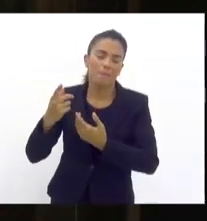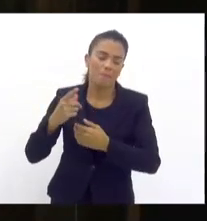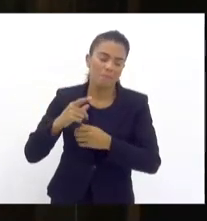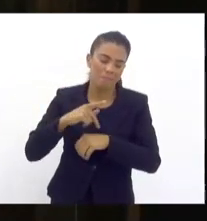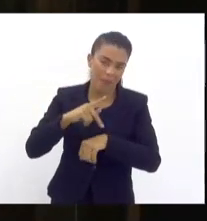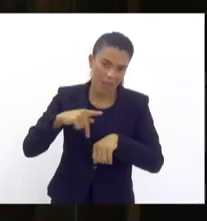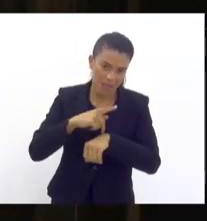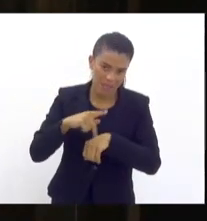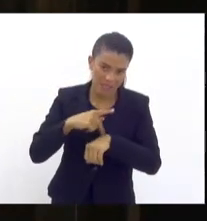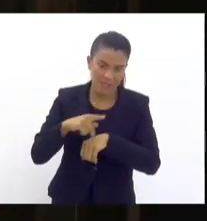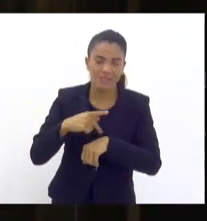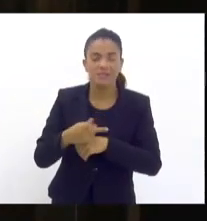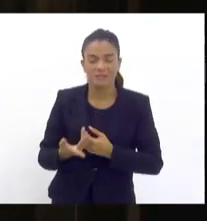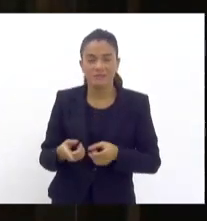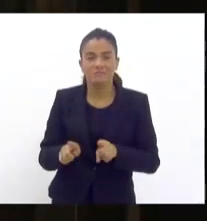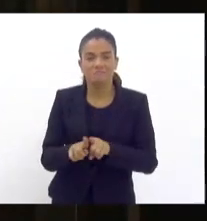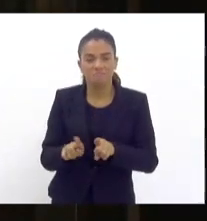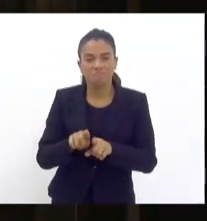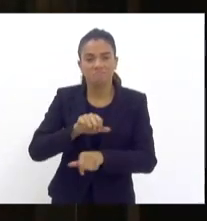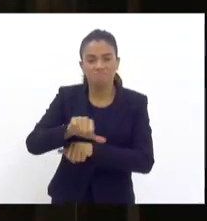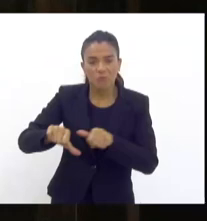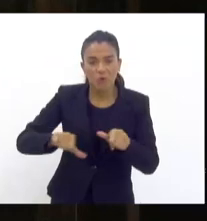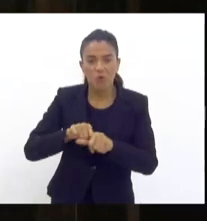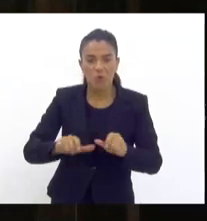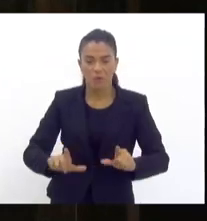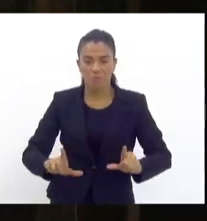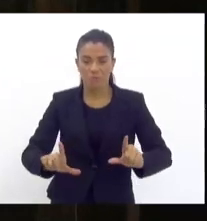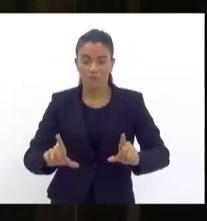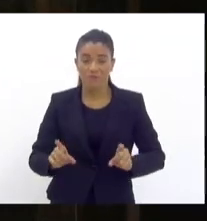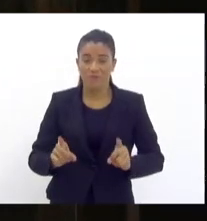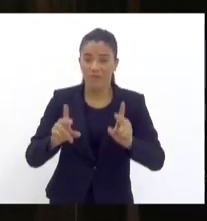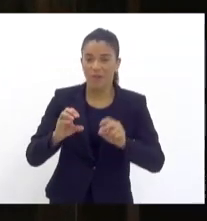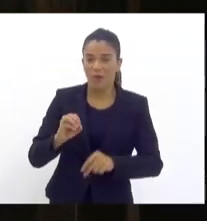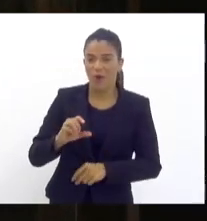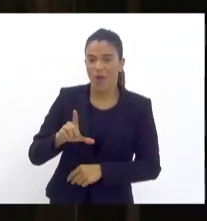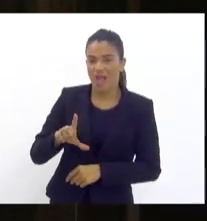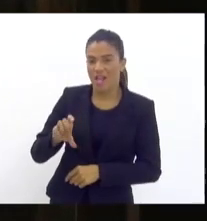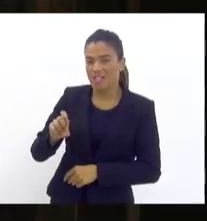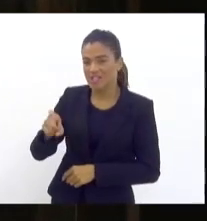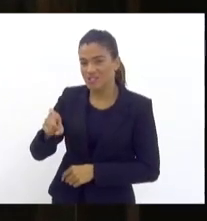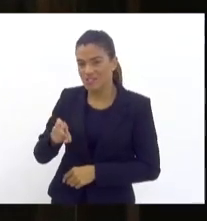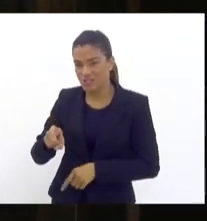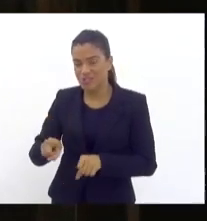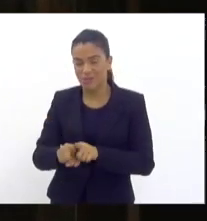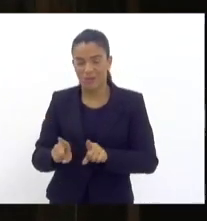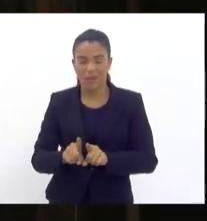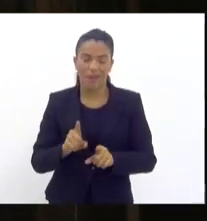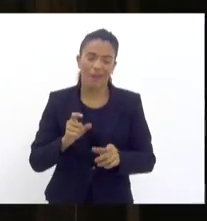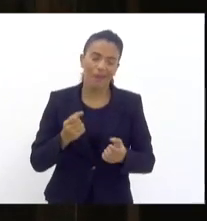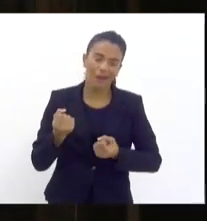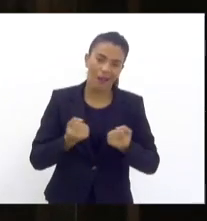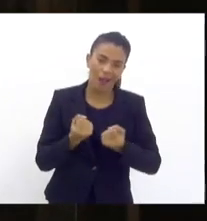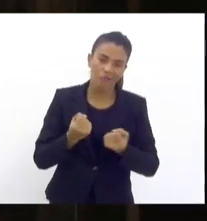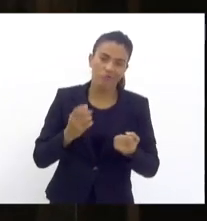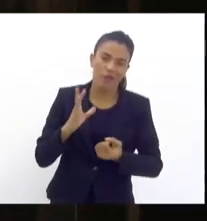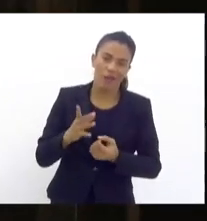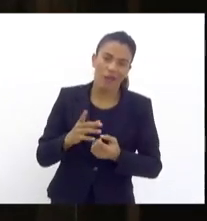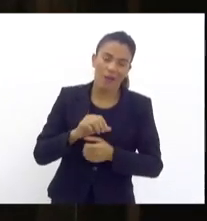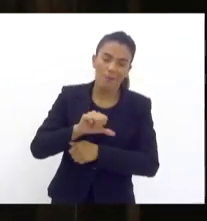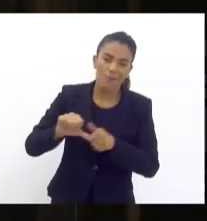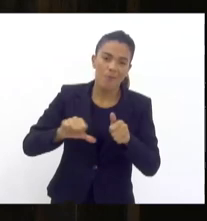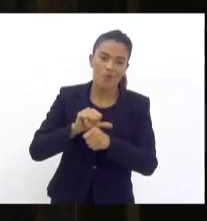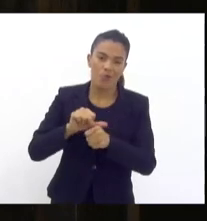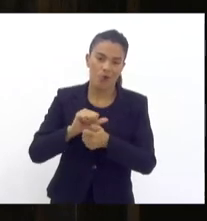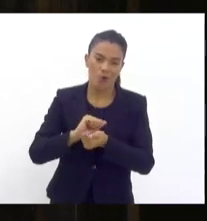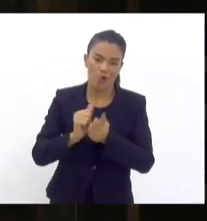remarca, vende, vende em OLX, em Mercado Livre, carros remarcados. Realmente há uma